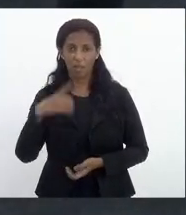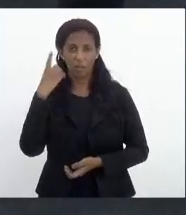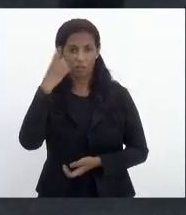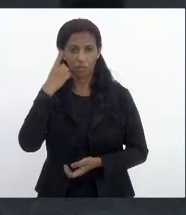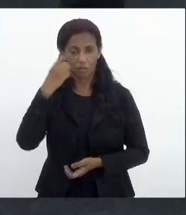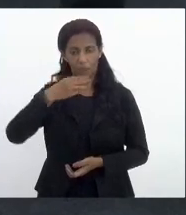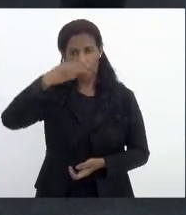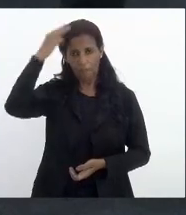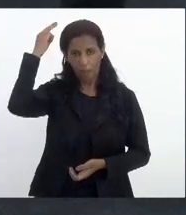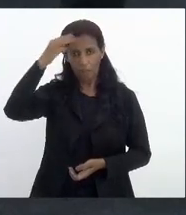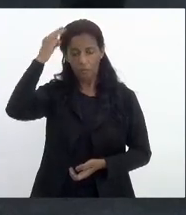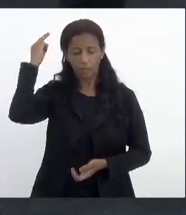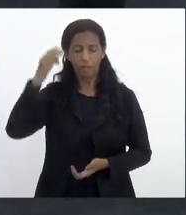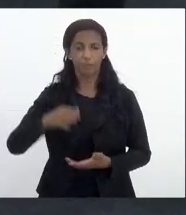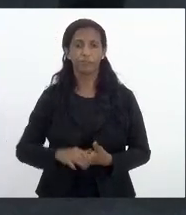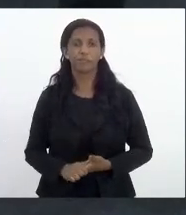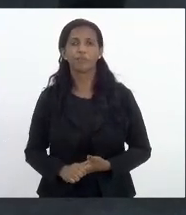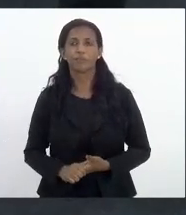Márcio Pacheco